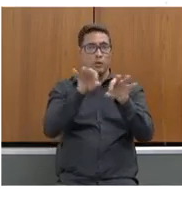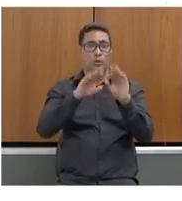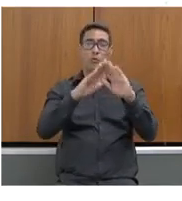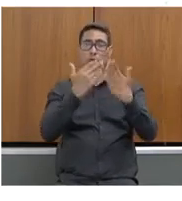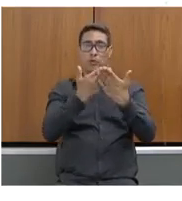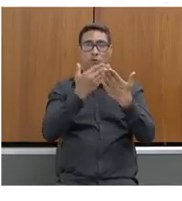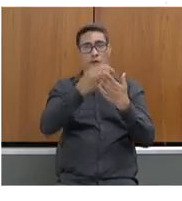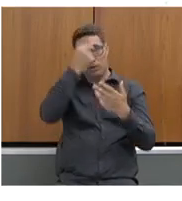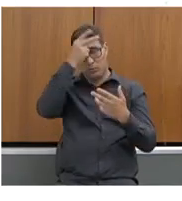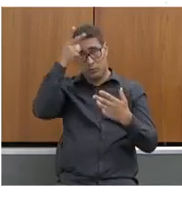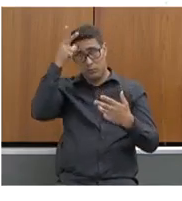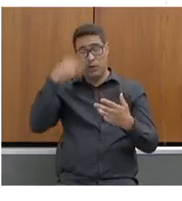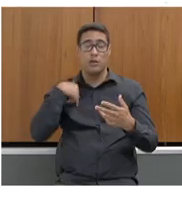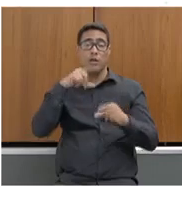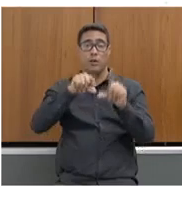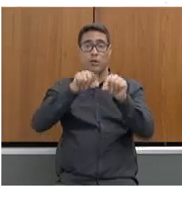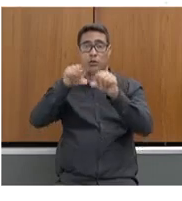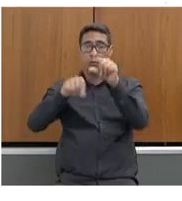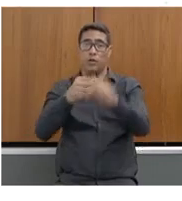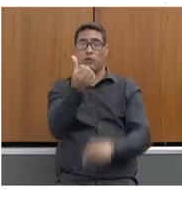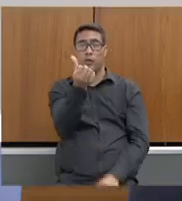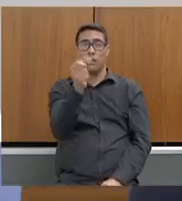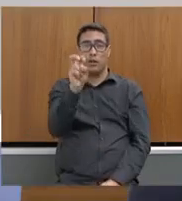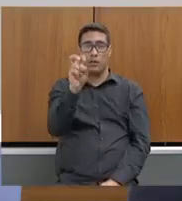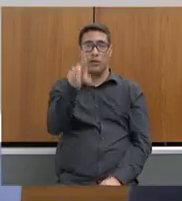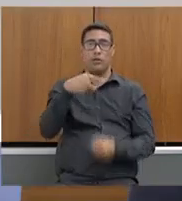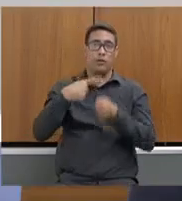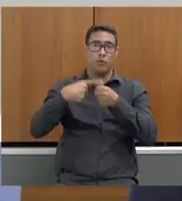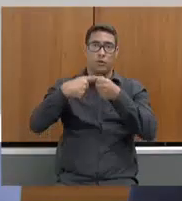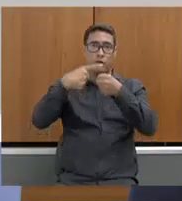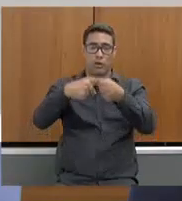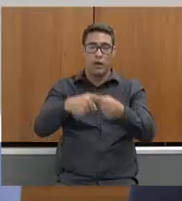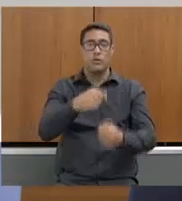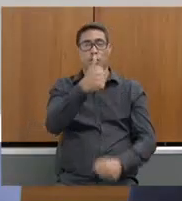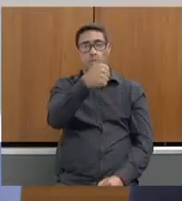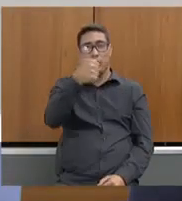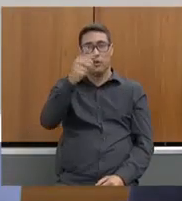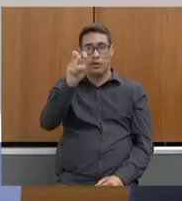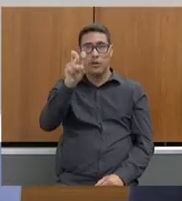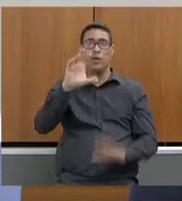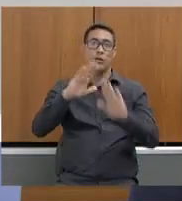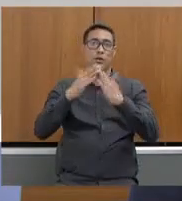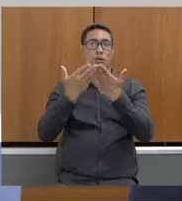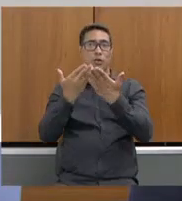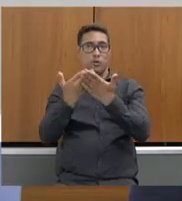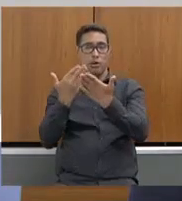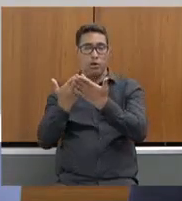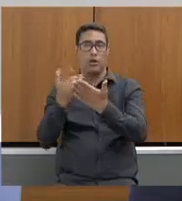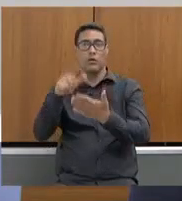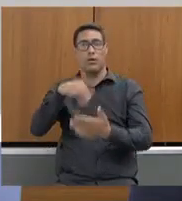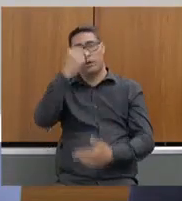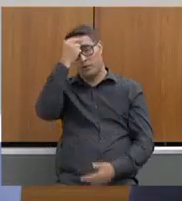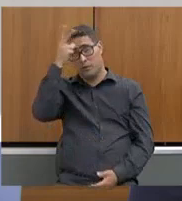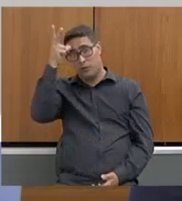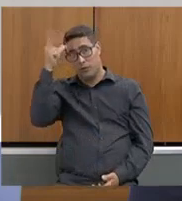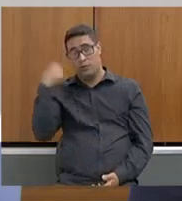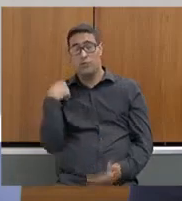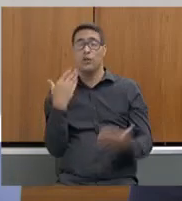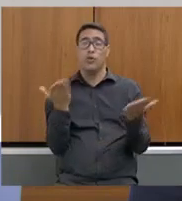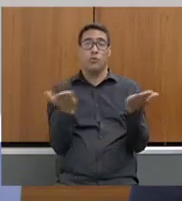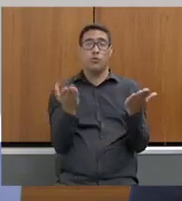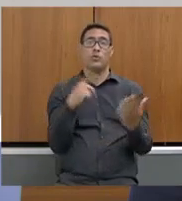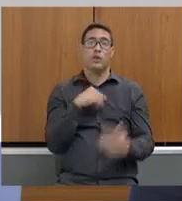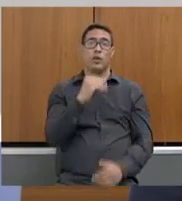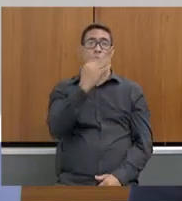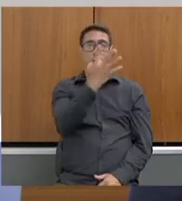65 municípios por meio de edital público, 115 escolas da rede municipal e hoje nós temos 4